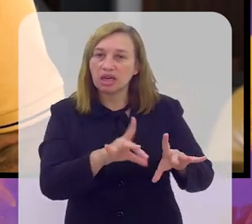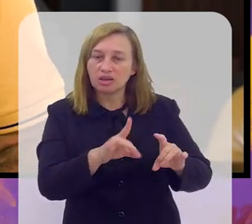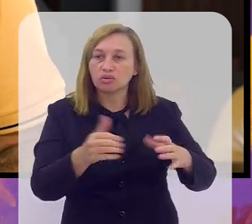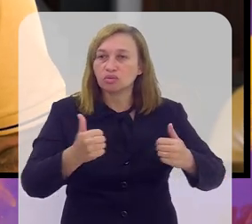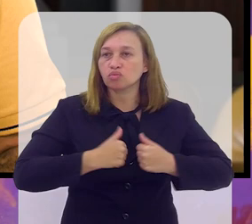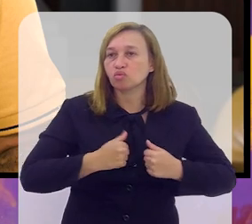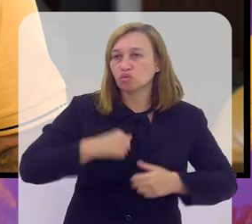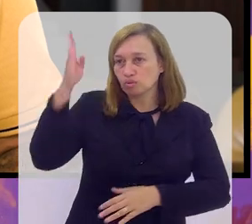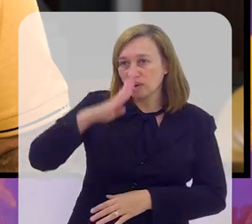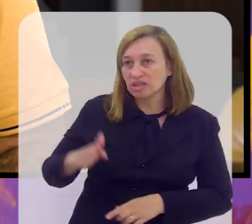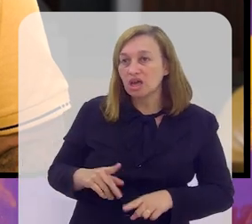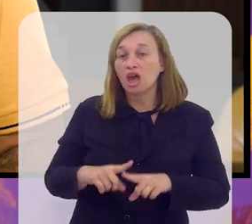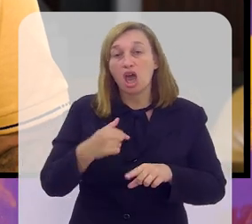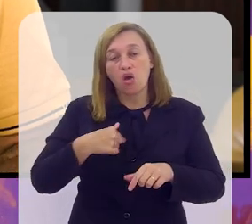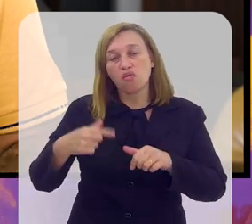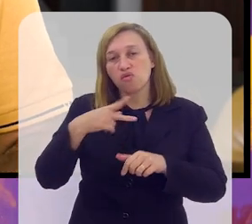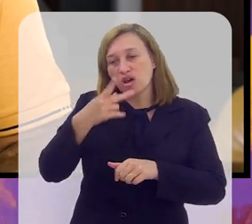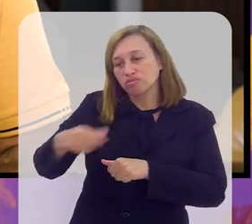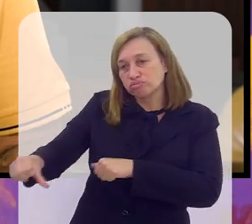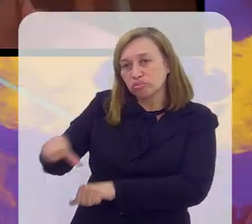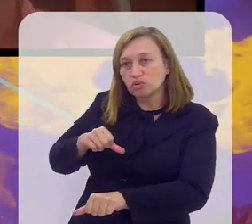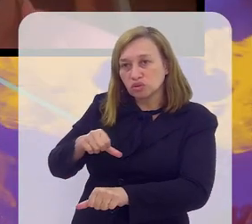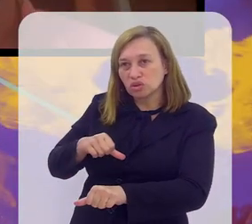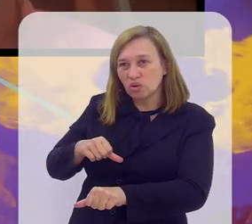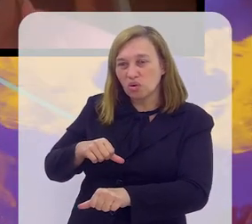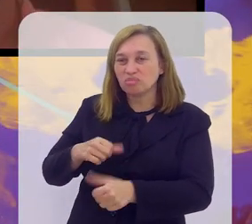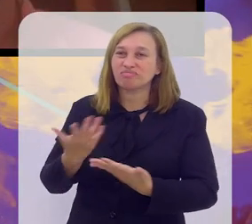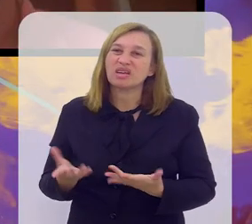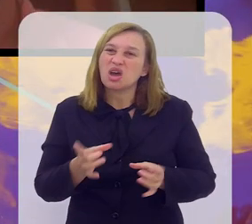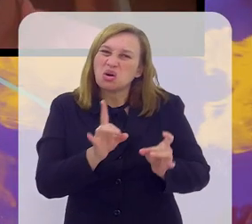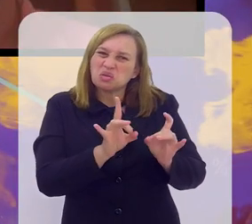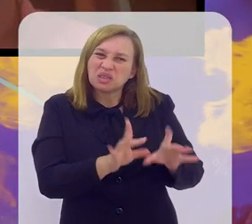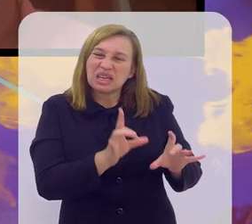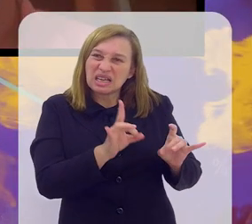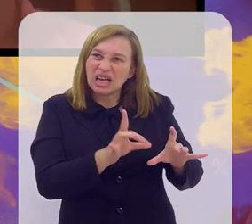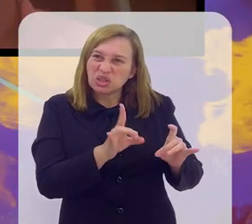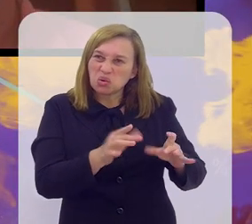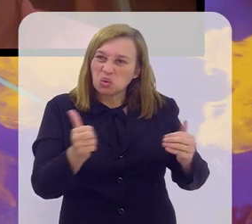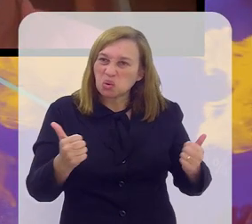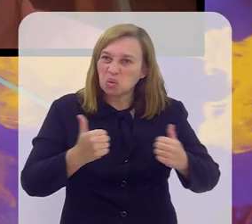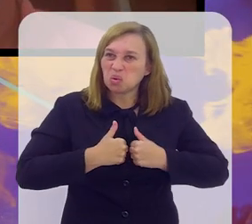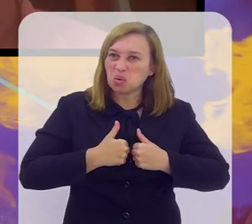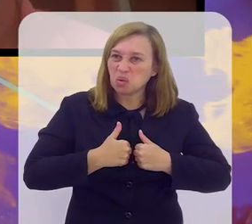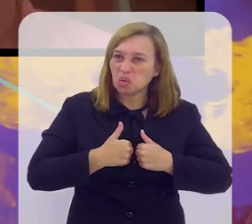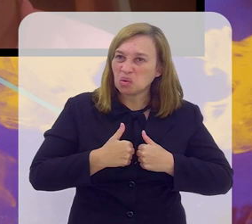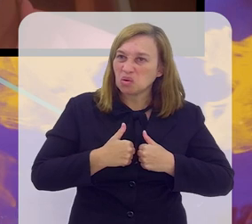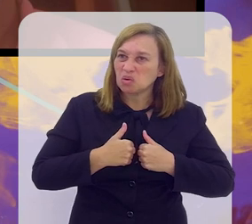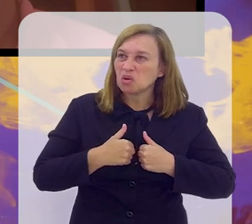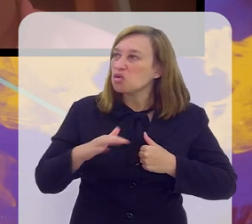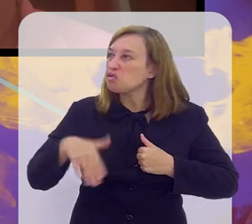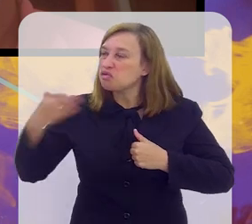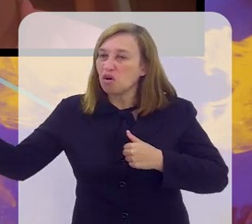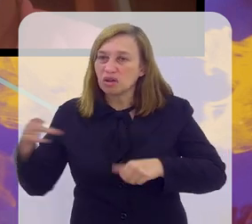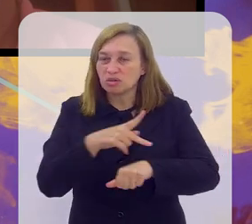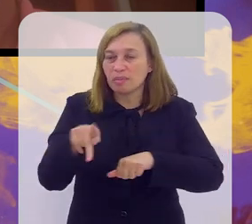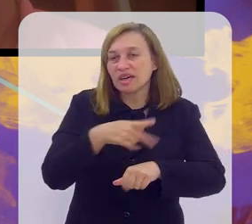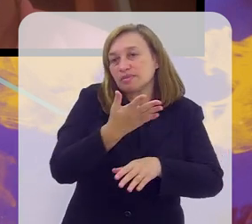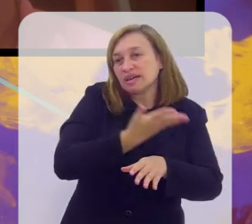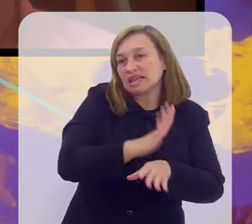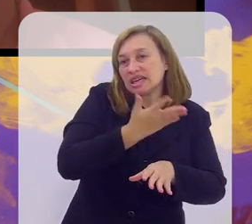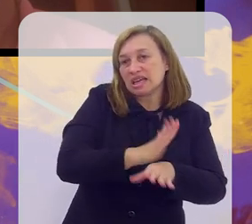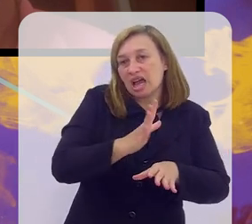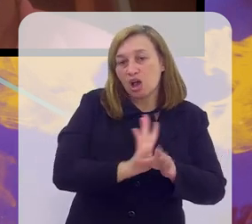eu digo para você que eu sou contrário a trazer um treinador do exterior para treinar a seleção